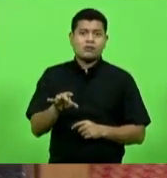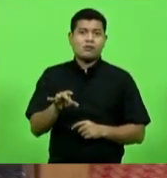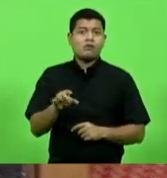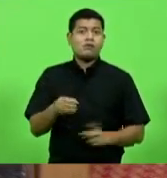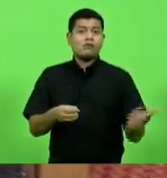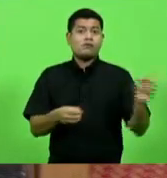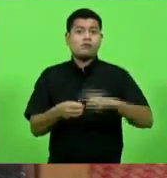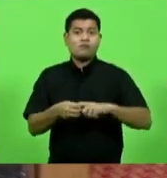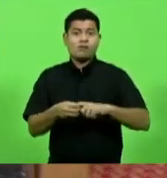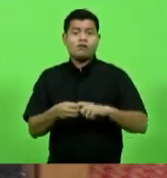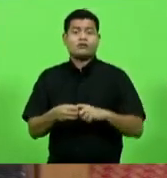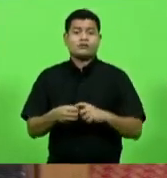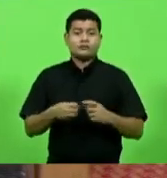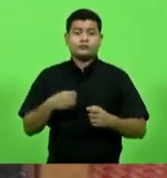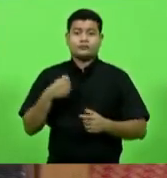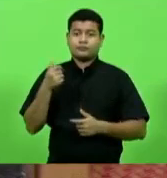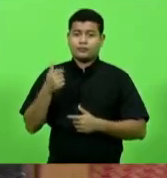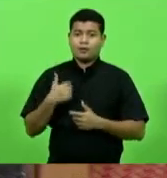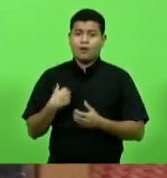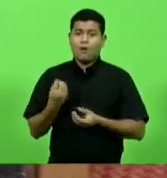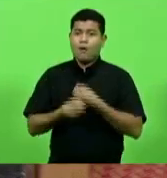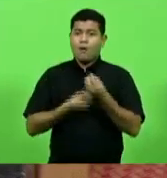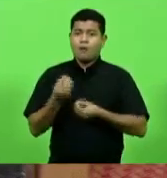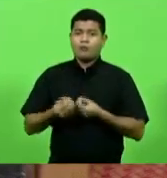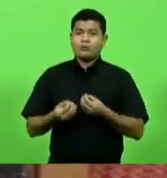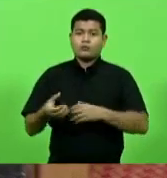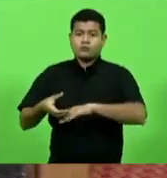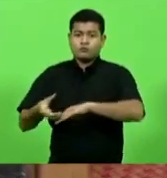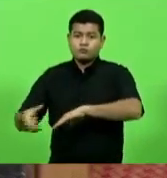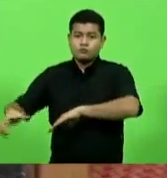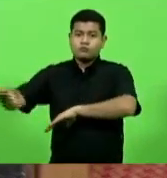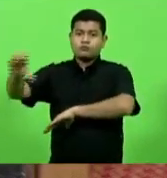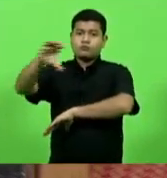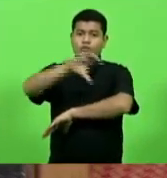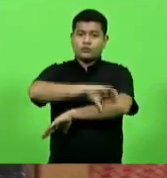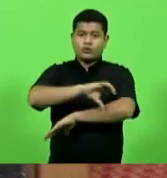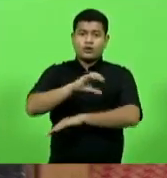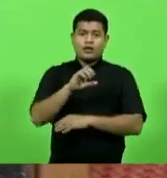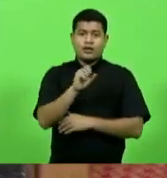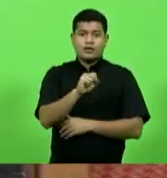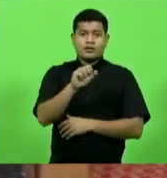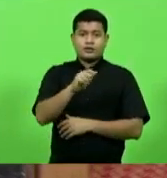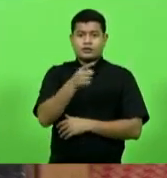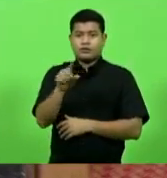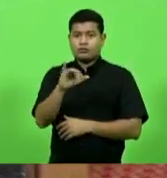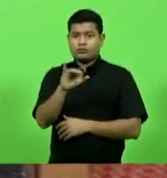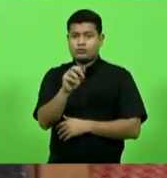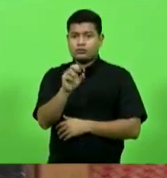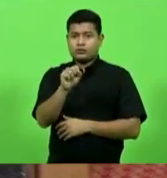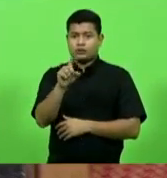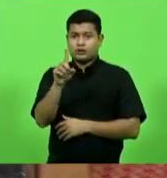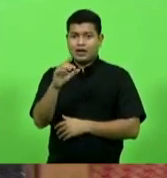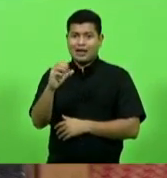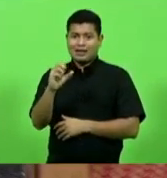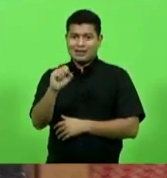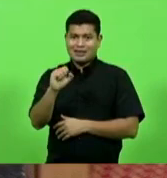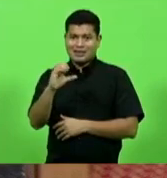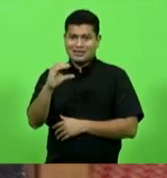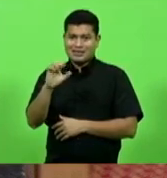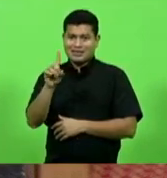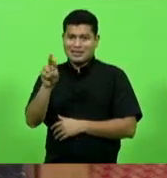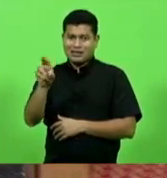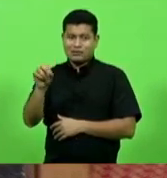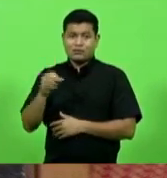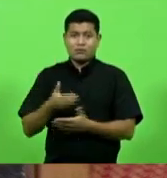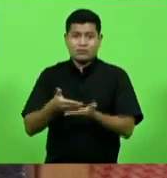reiniciar através do viaduto de São José do Cedro a partir do mês de março então